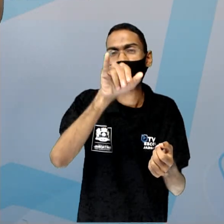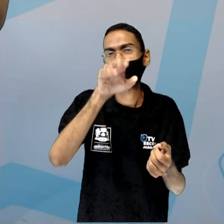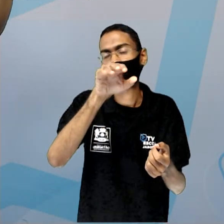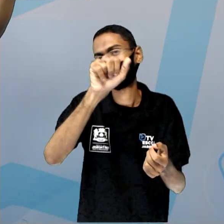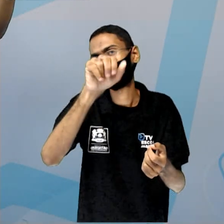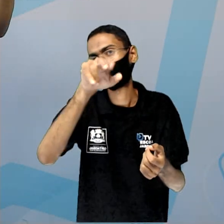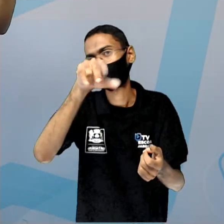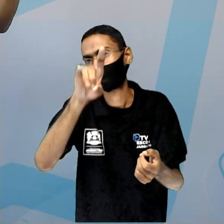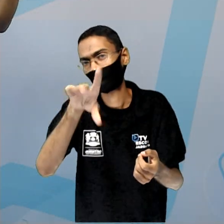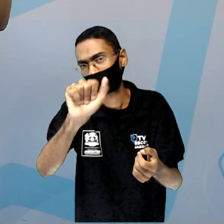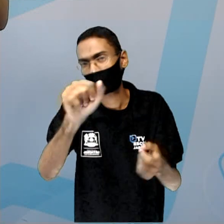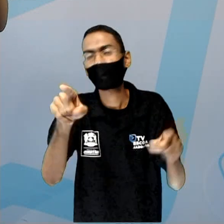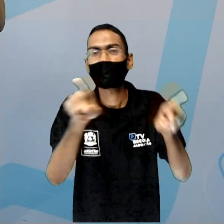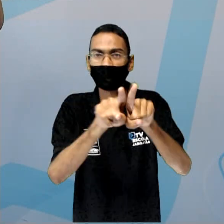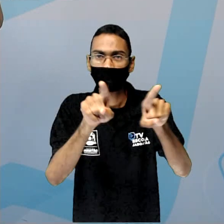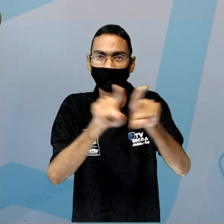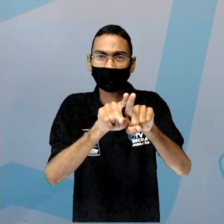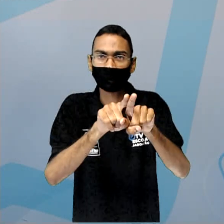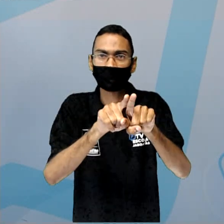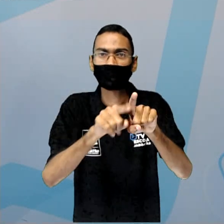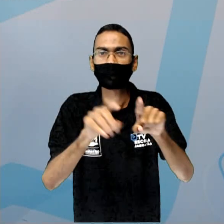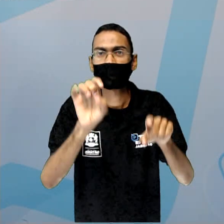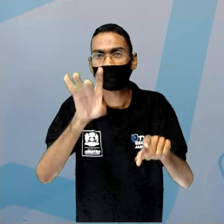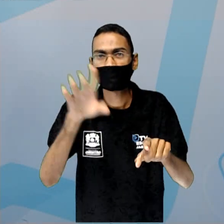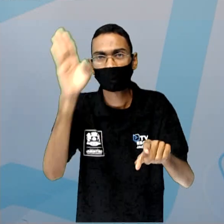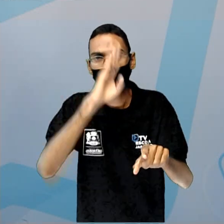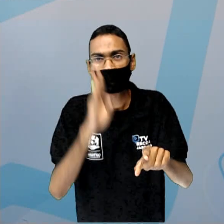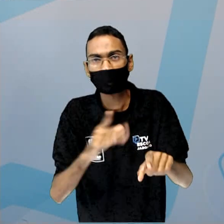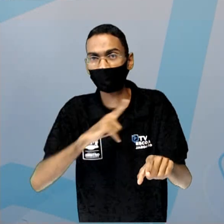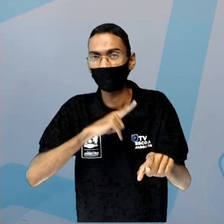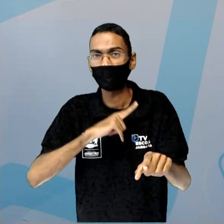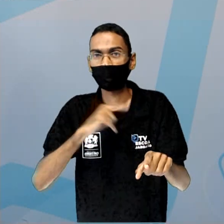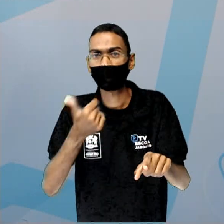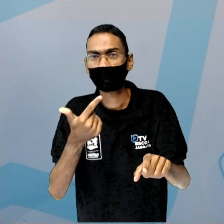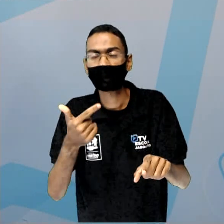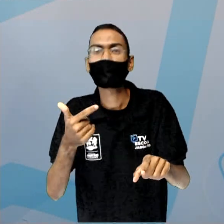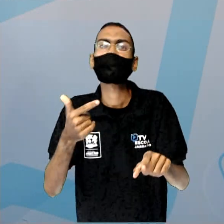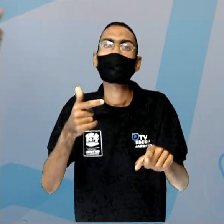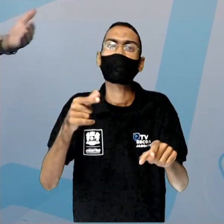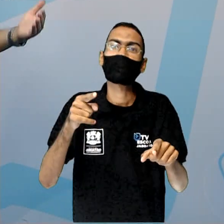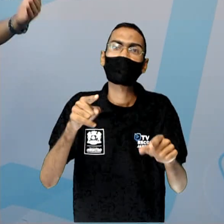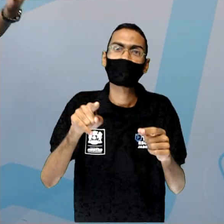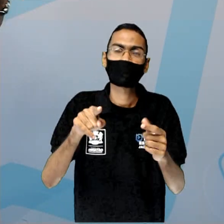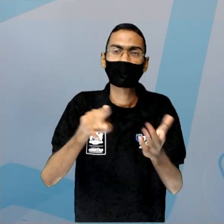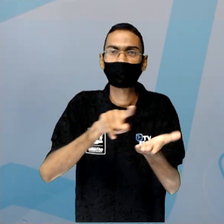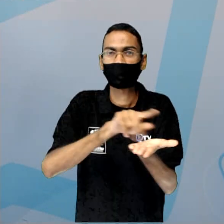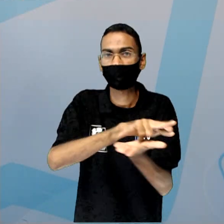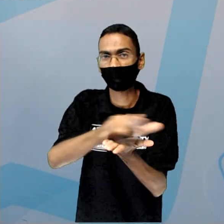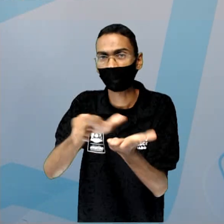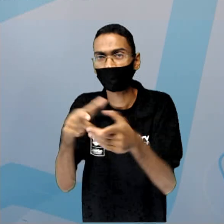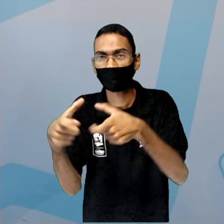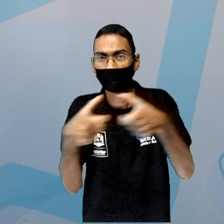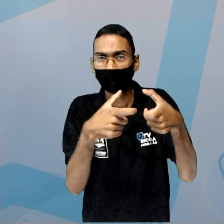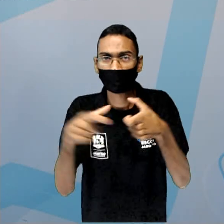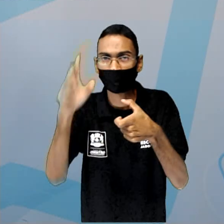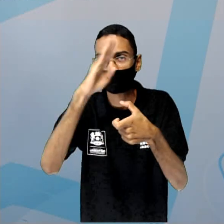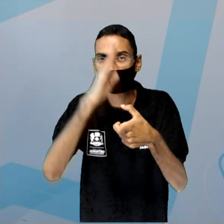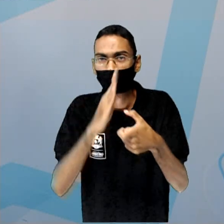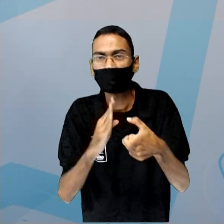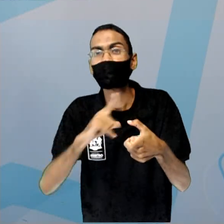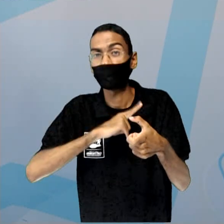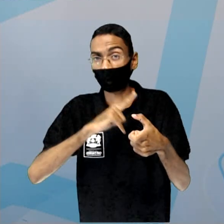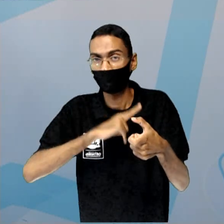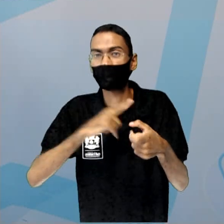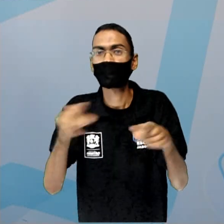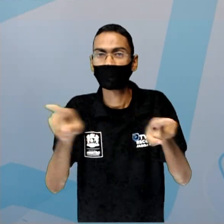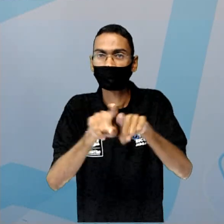africanos, eles, em cada região, têm os seus orixás. E no Brasil, como os escravos vieram para cá e vieram